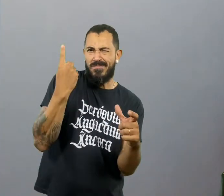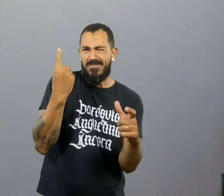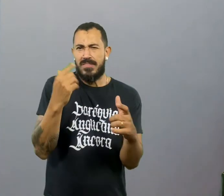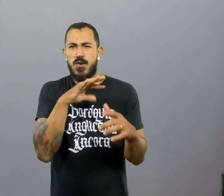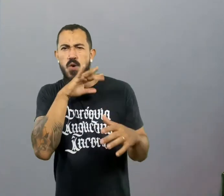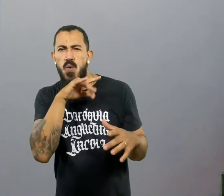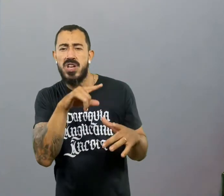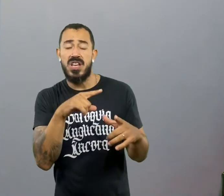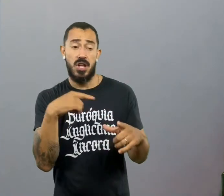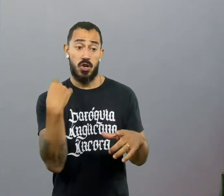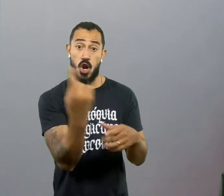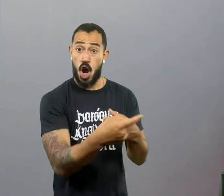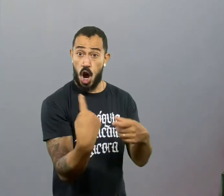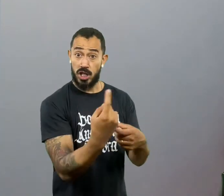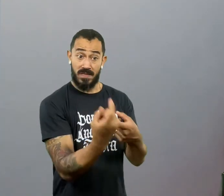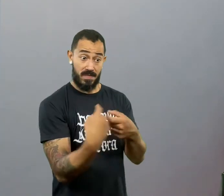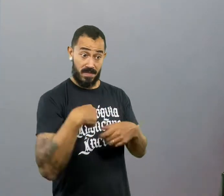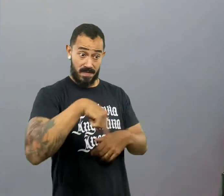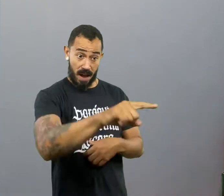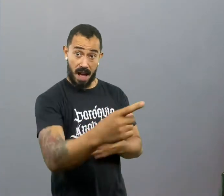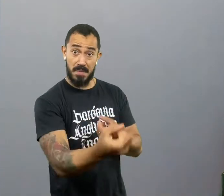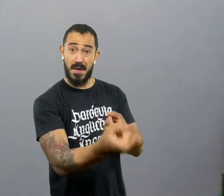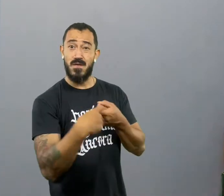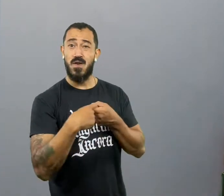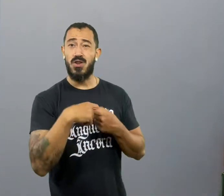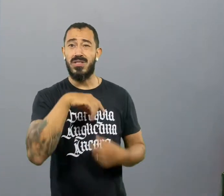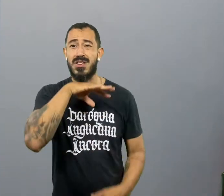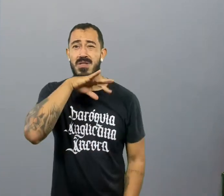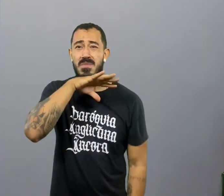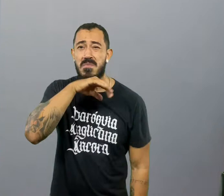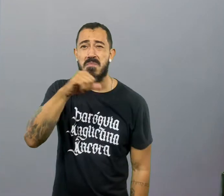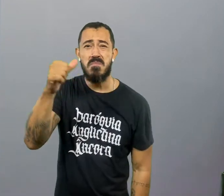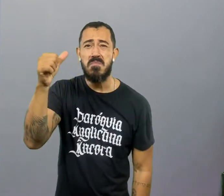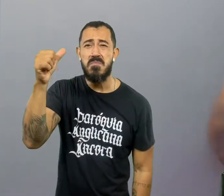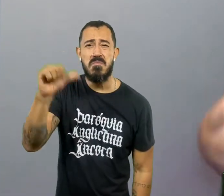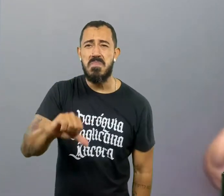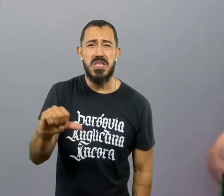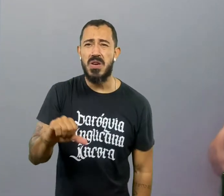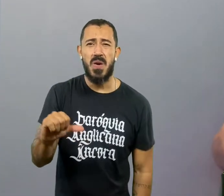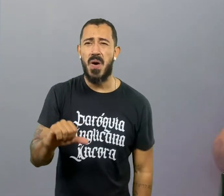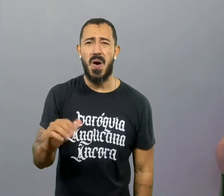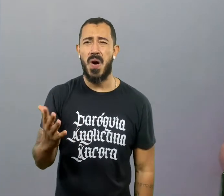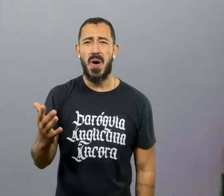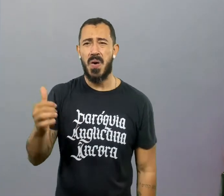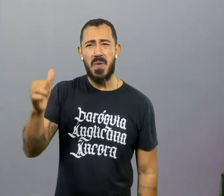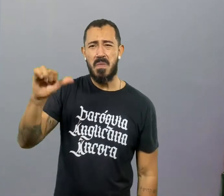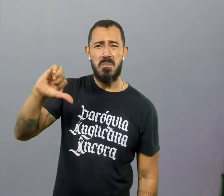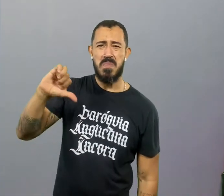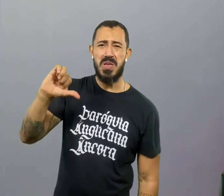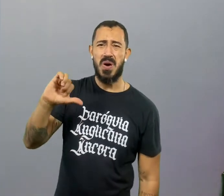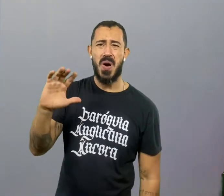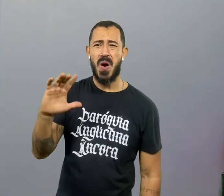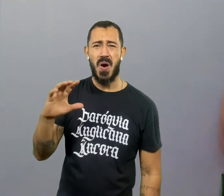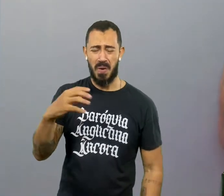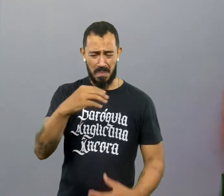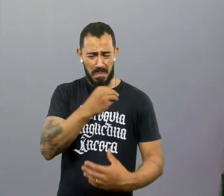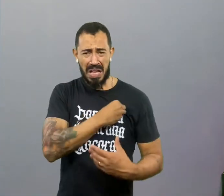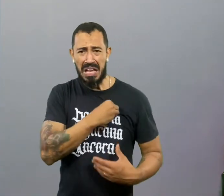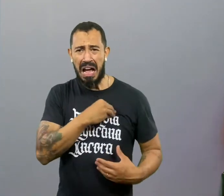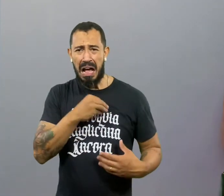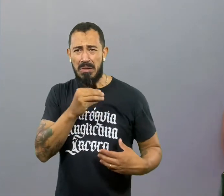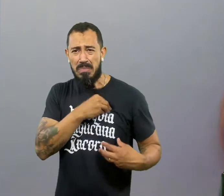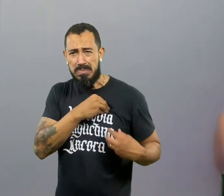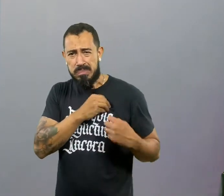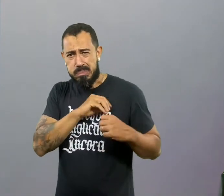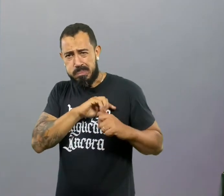pior do que foi. Você volta mais concernente à estrutura de vida permeada com pecados. Você não